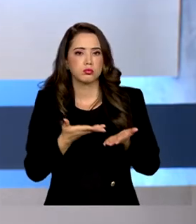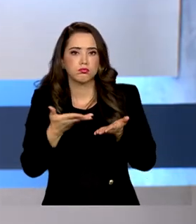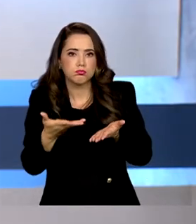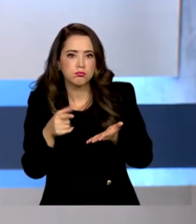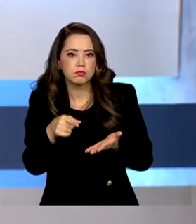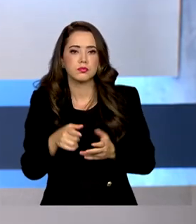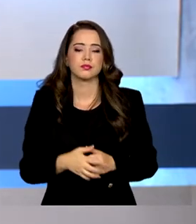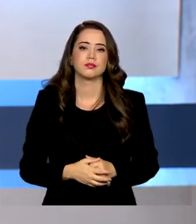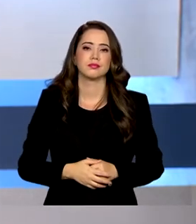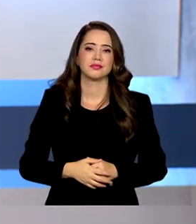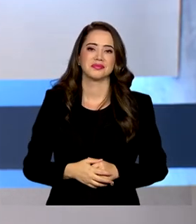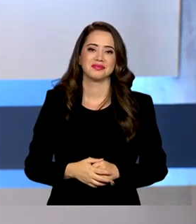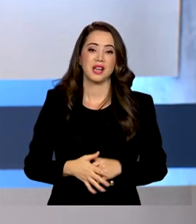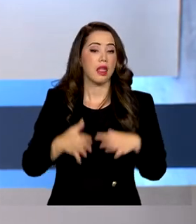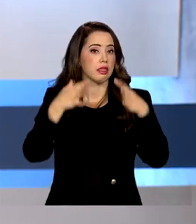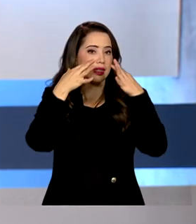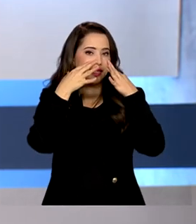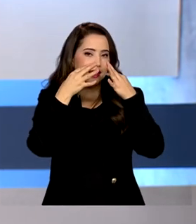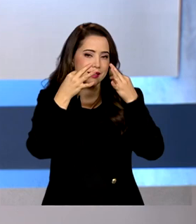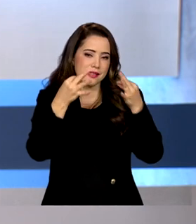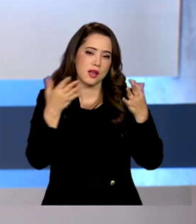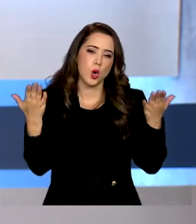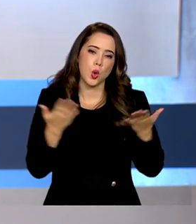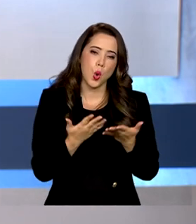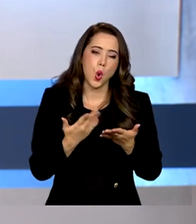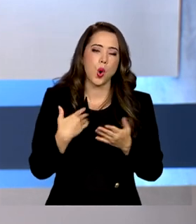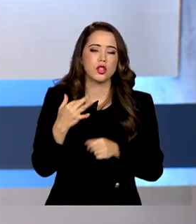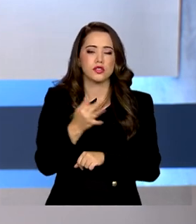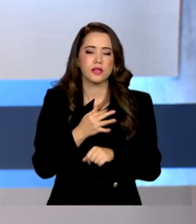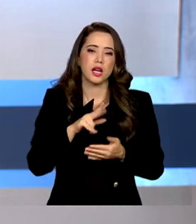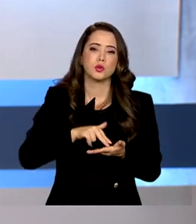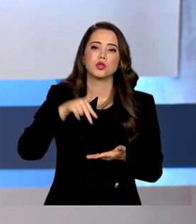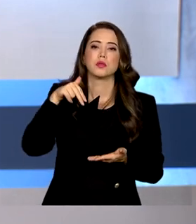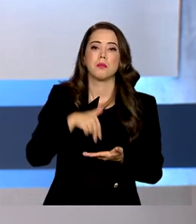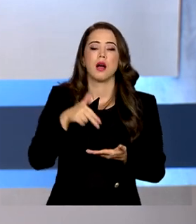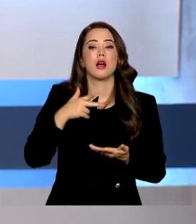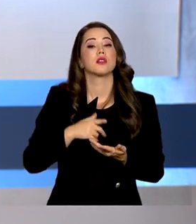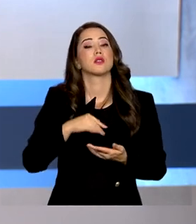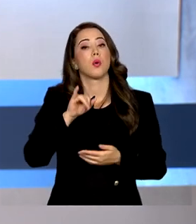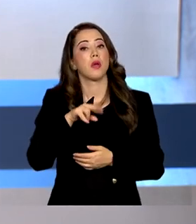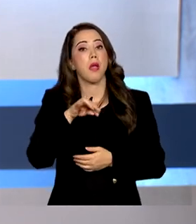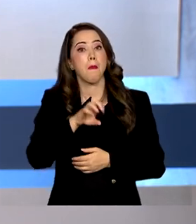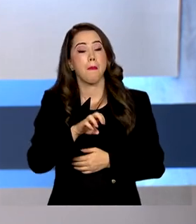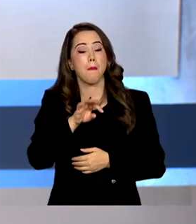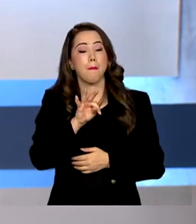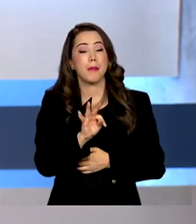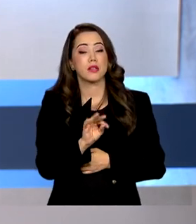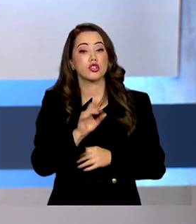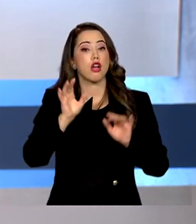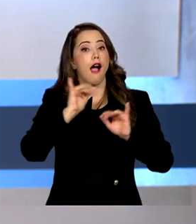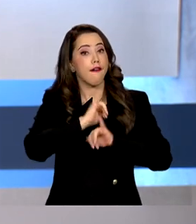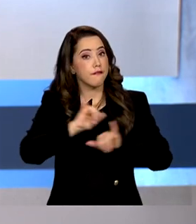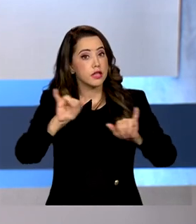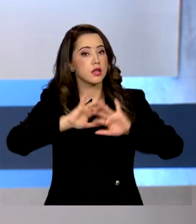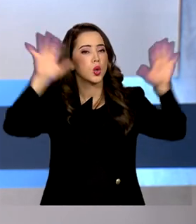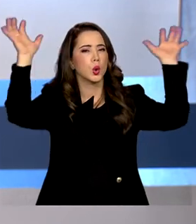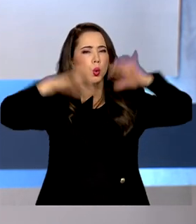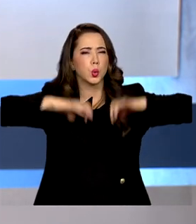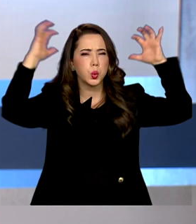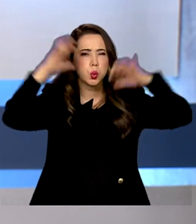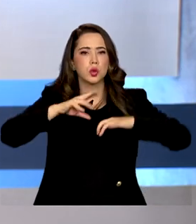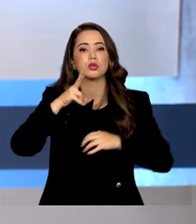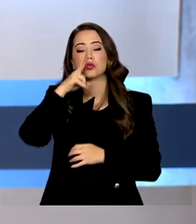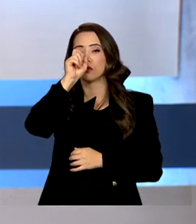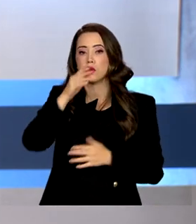E atenção, neste feriado de Páscoa, o IMET faz um alerta de chuvas intensas. Os temporais estão previstos entre